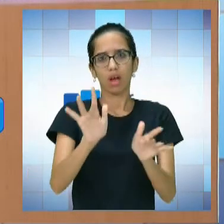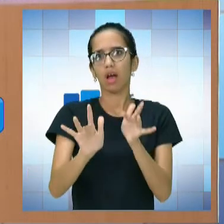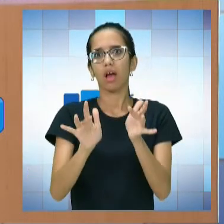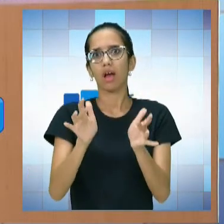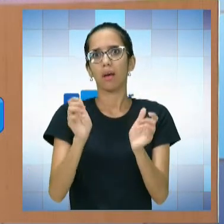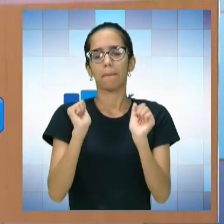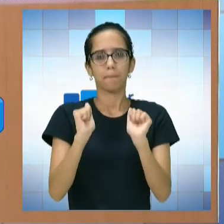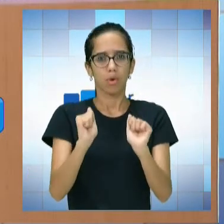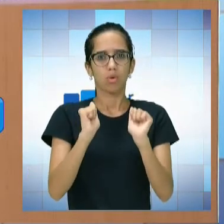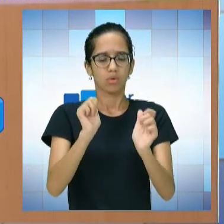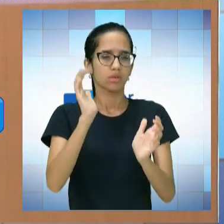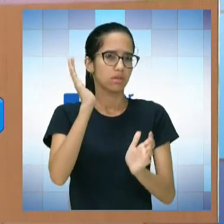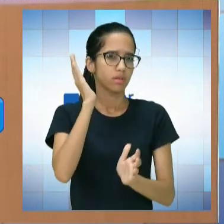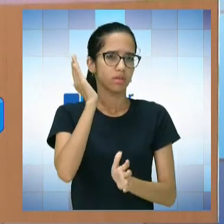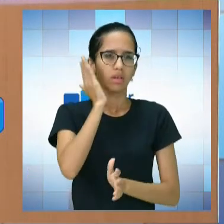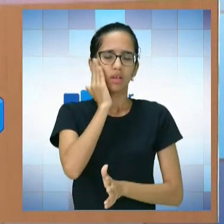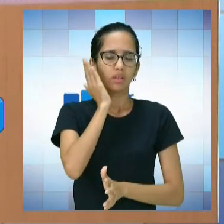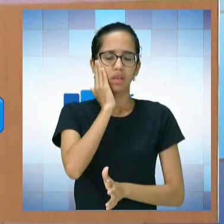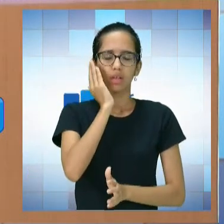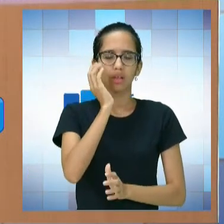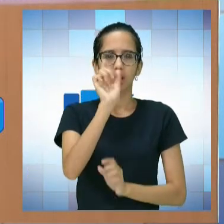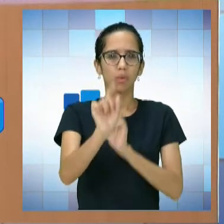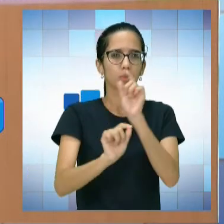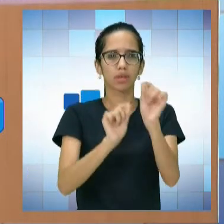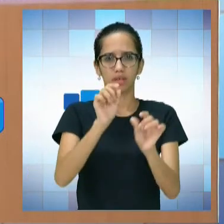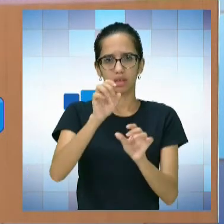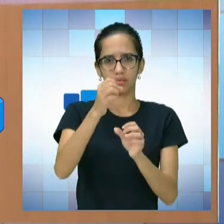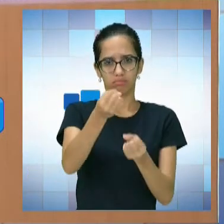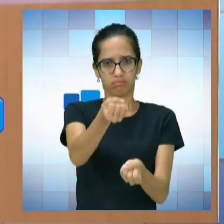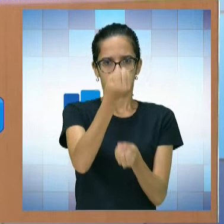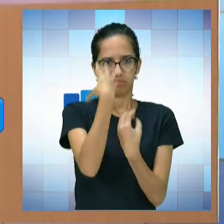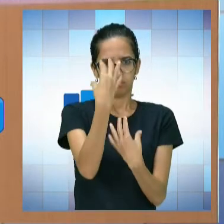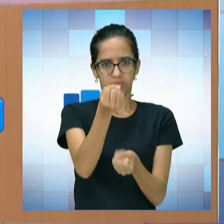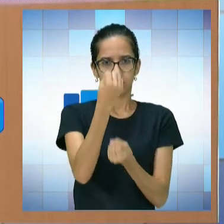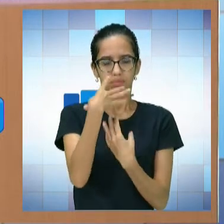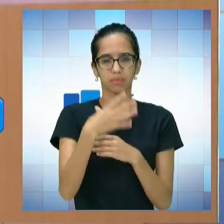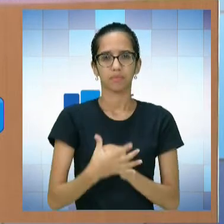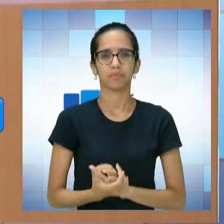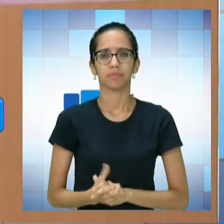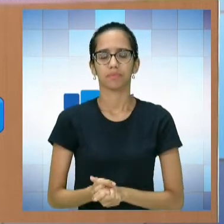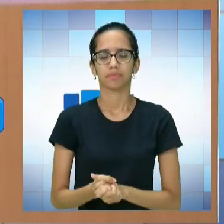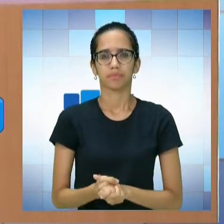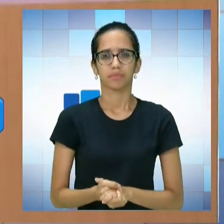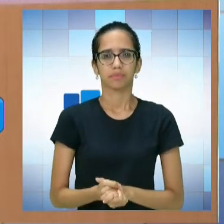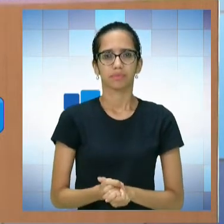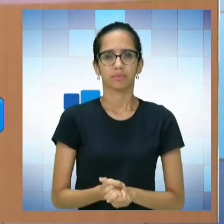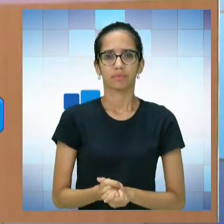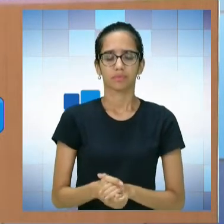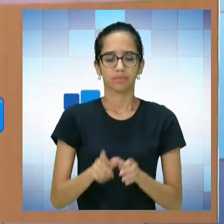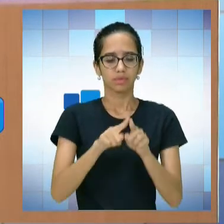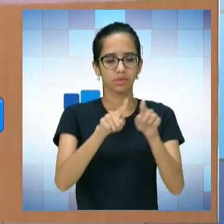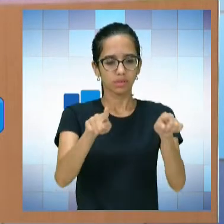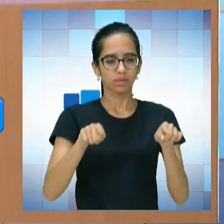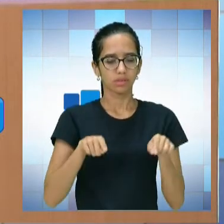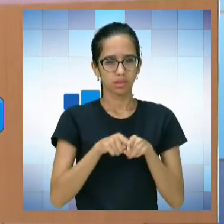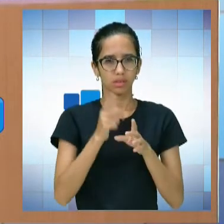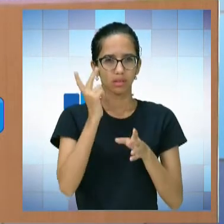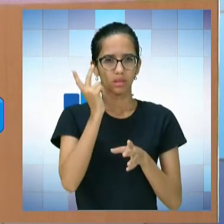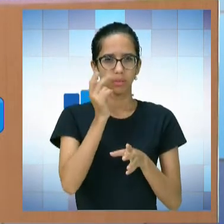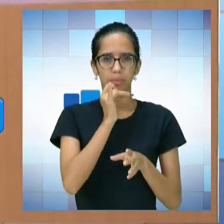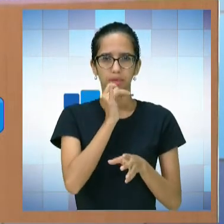que ele possa entender aquilo que está sendo ensinado. Na sala regular, para o aluno que enxerga,